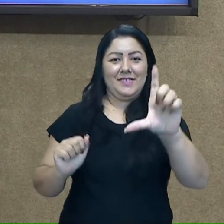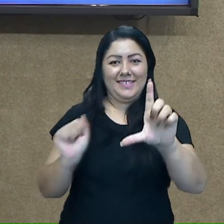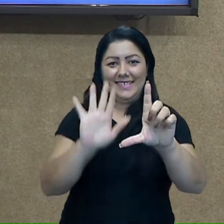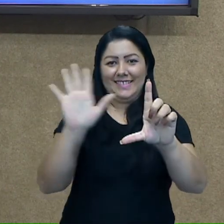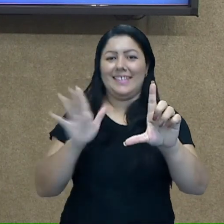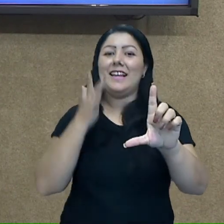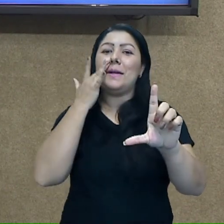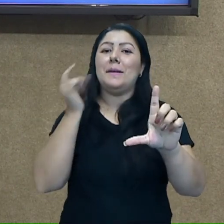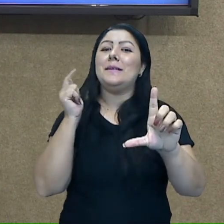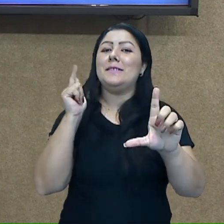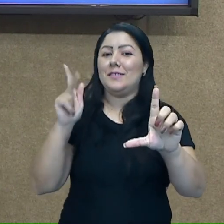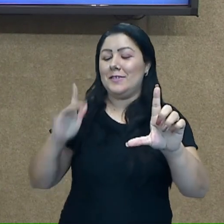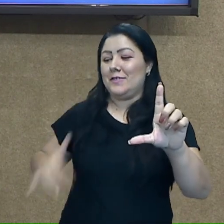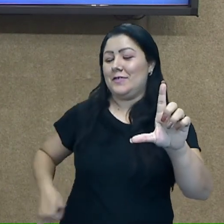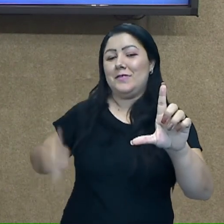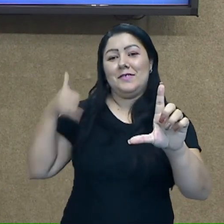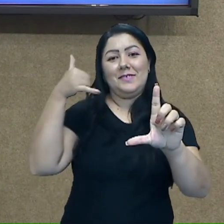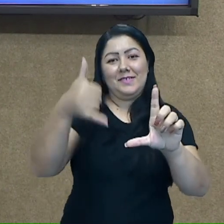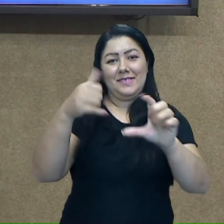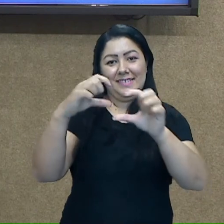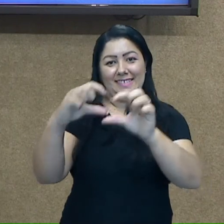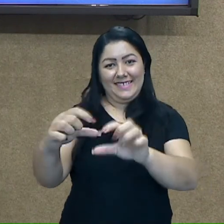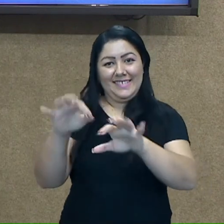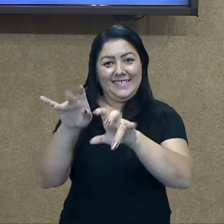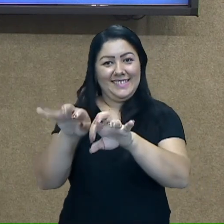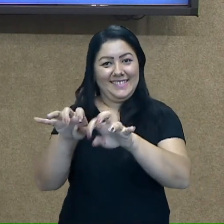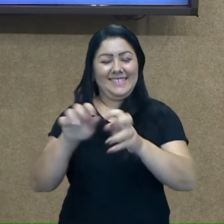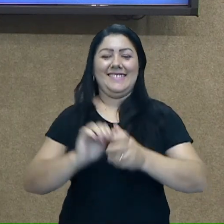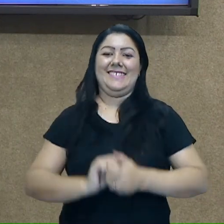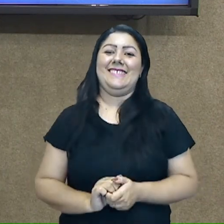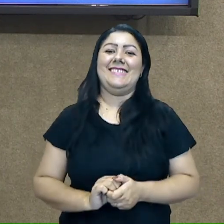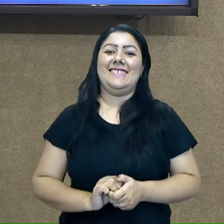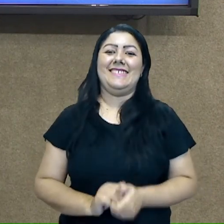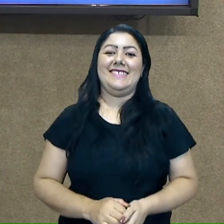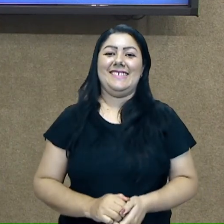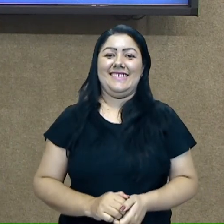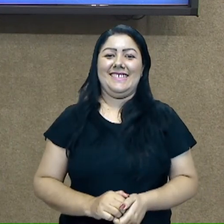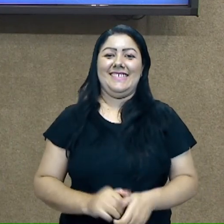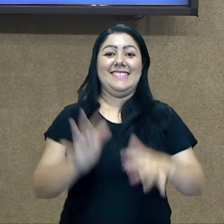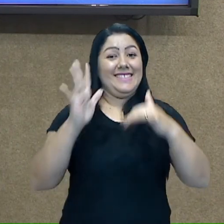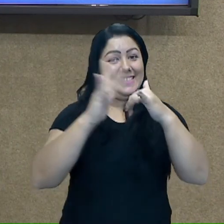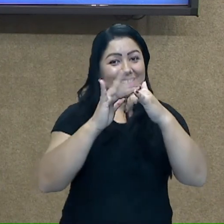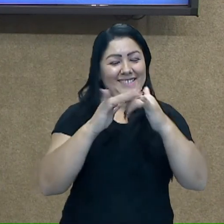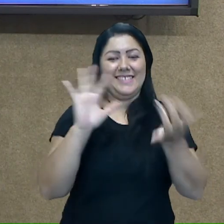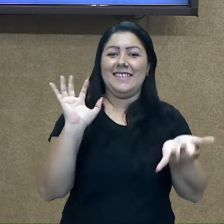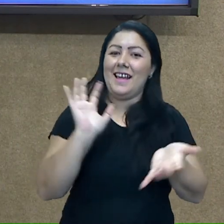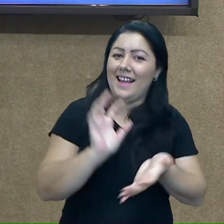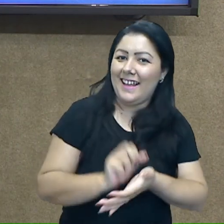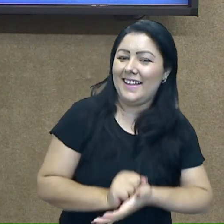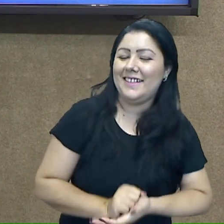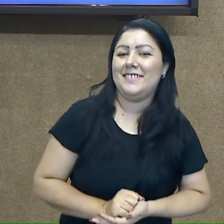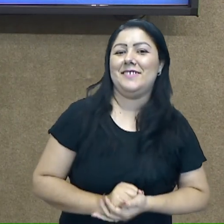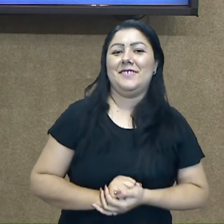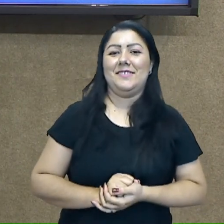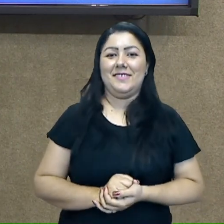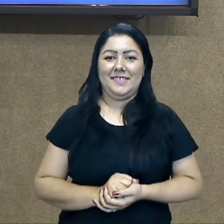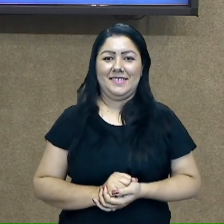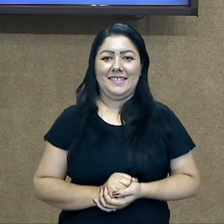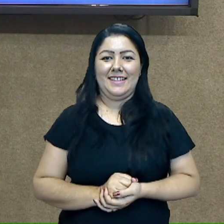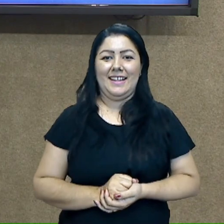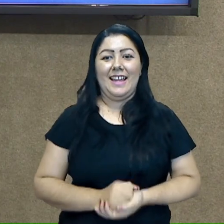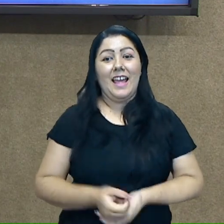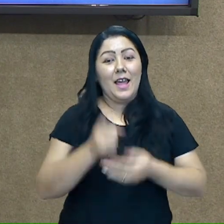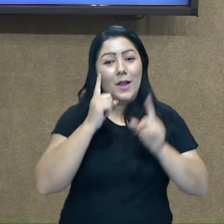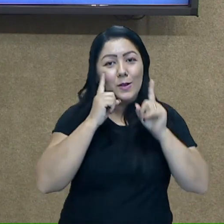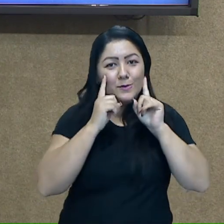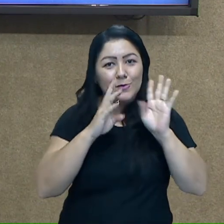aponte a sua câmera do seu celular para o QR Code que aparece aqui no canto da tela. Está certo? Se inscreva no nosso canal no YouTube e acompanhe as